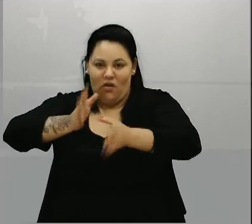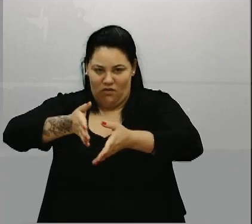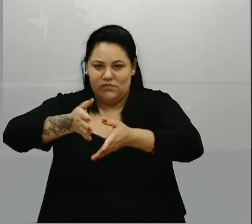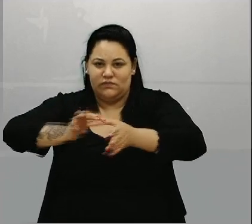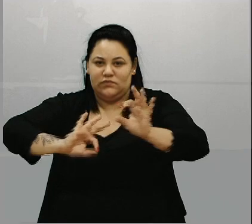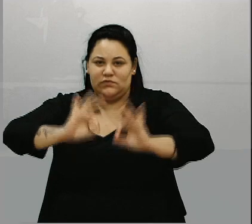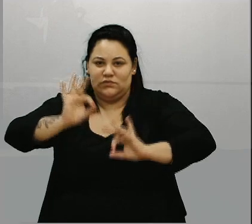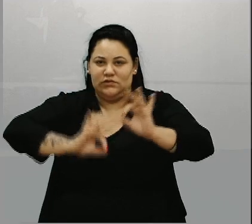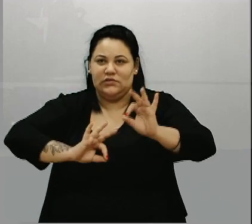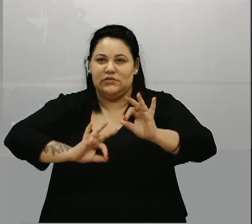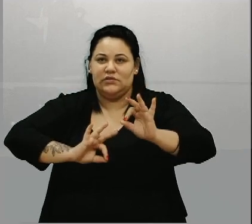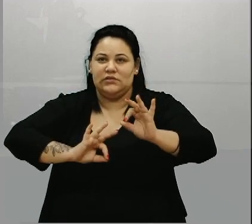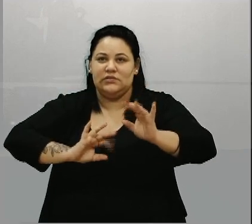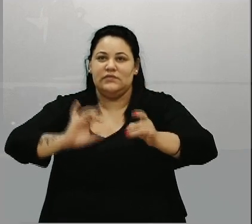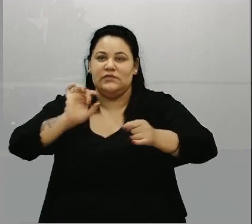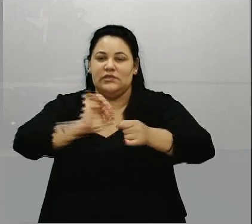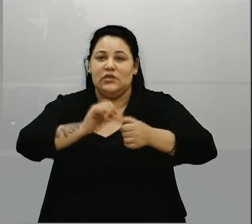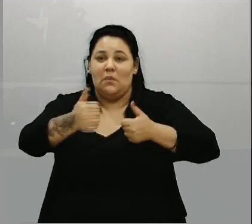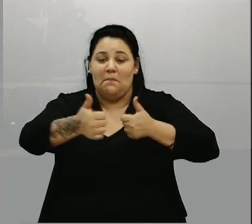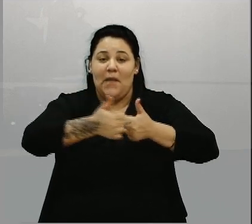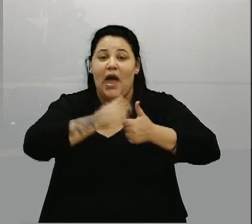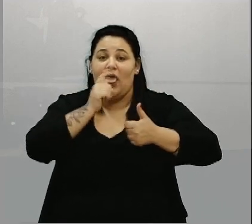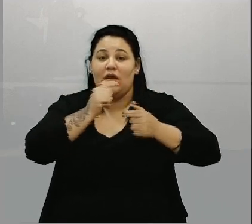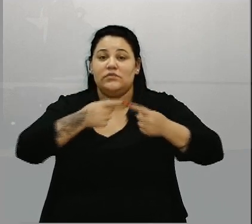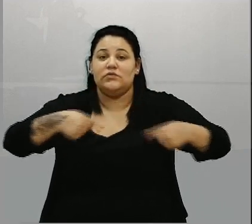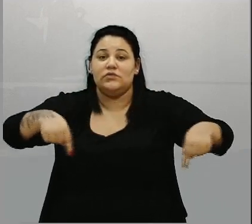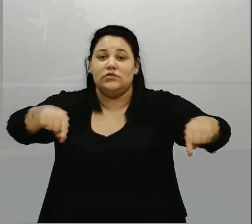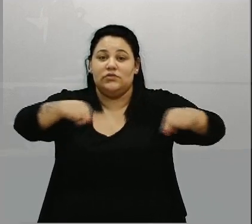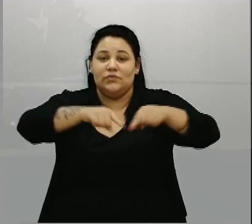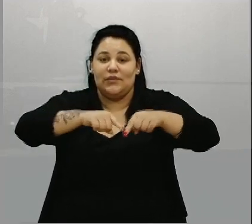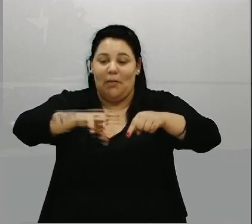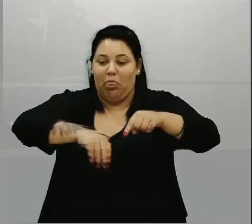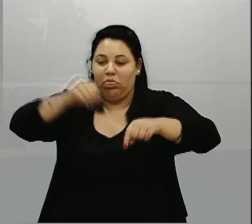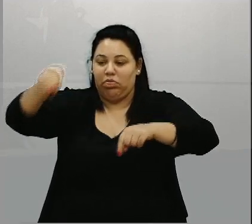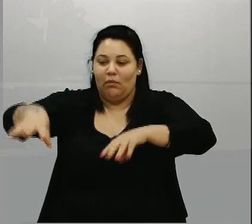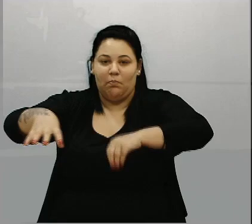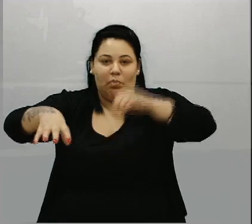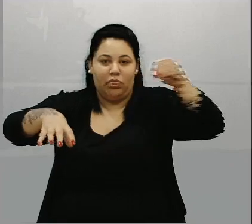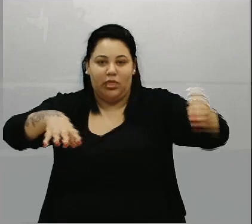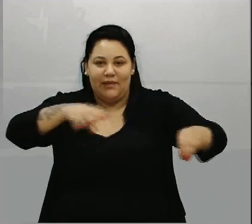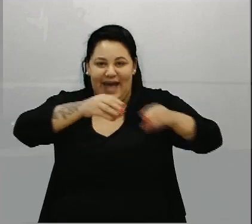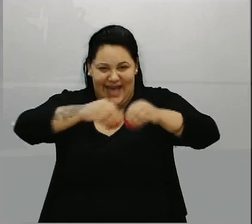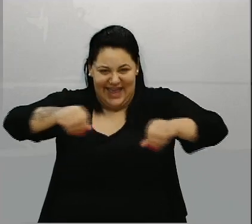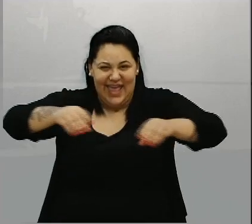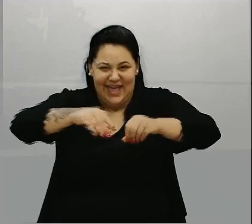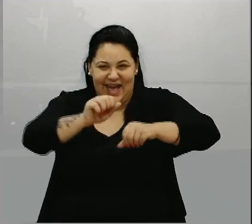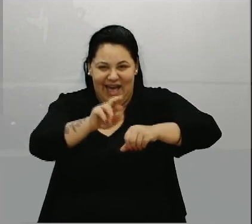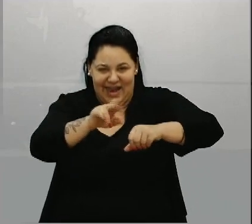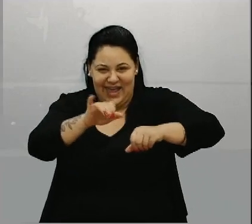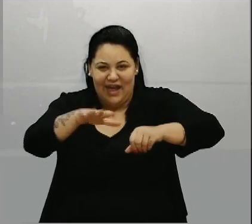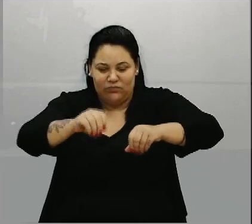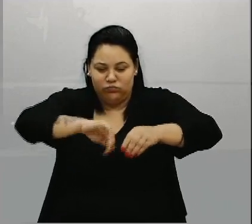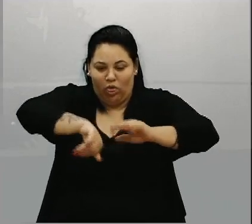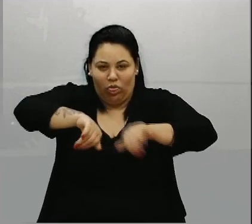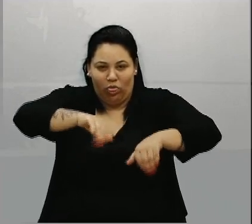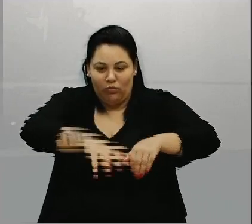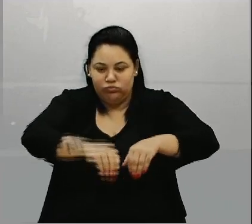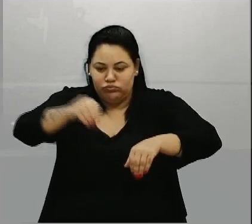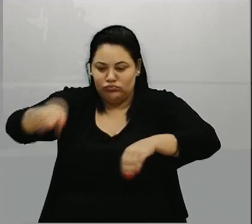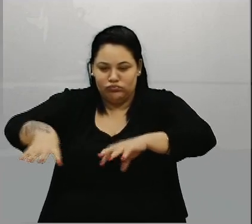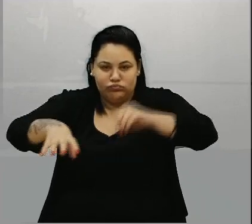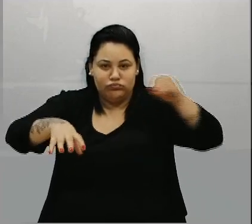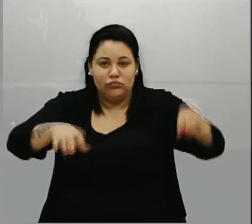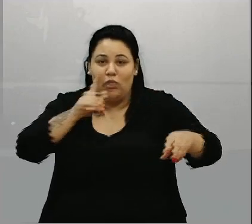sendo realizado ali no rio aquele desastoramento que está sendo feito ali, né? Para que o rio Pinhal